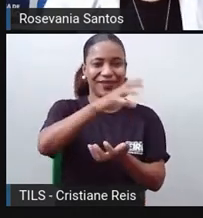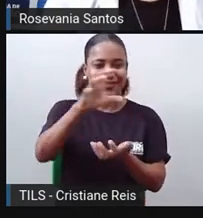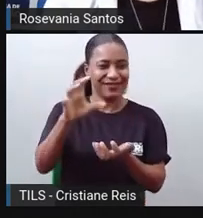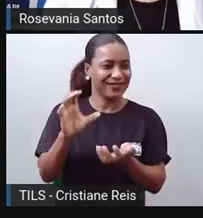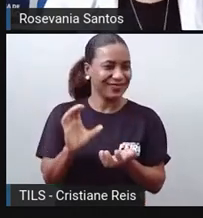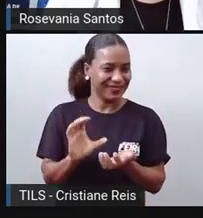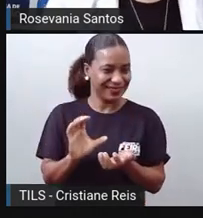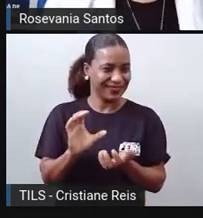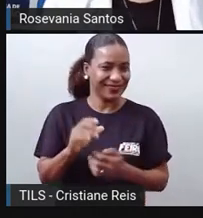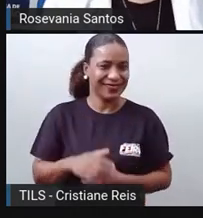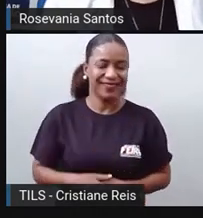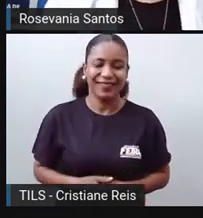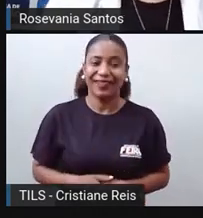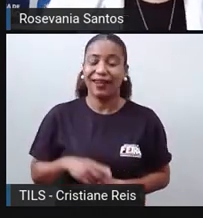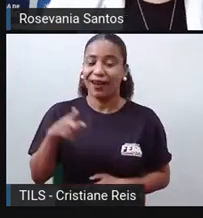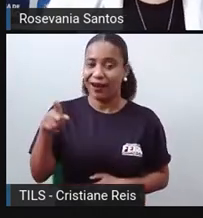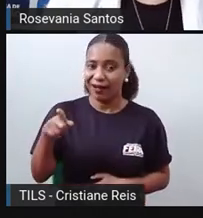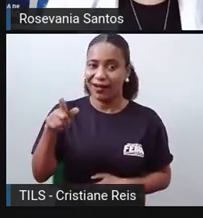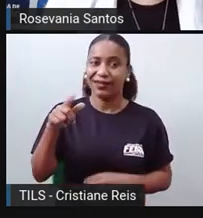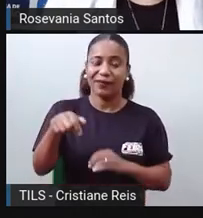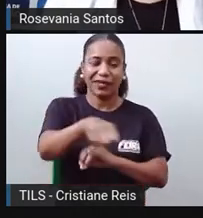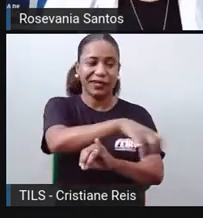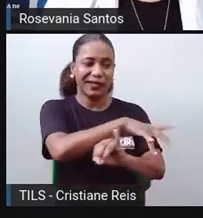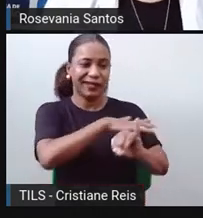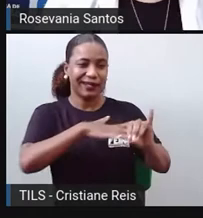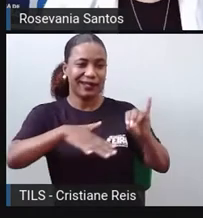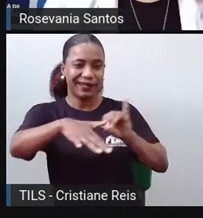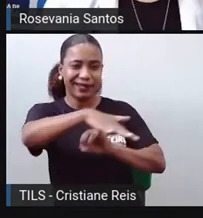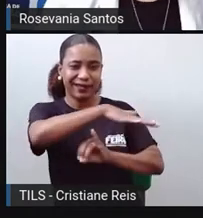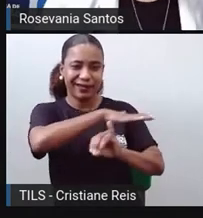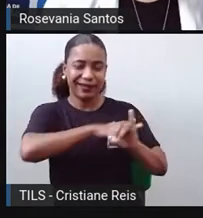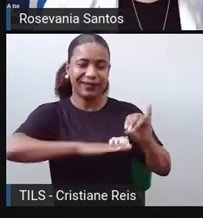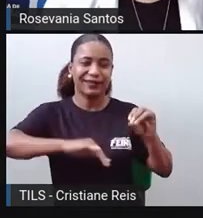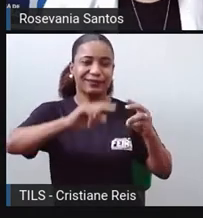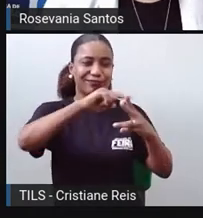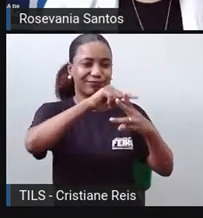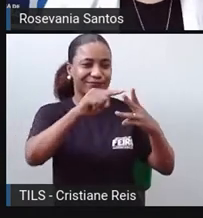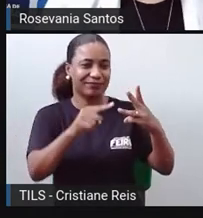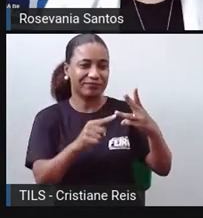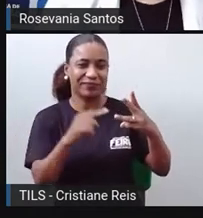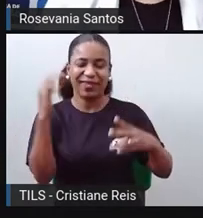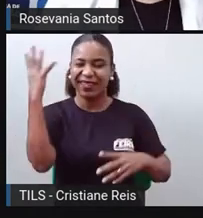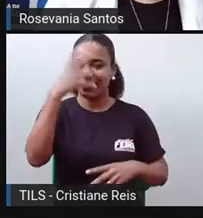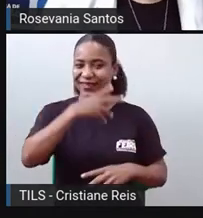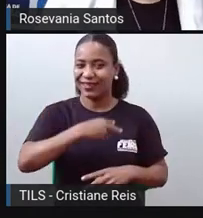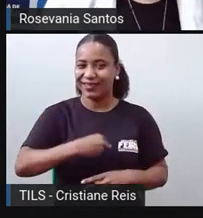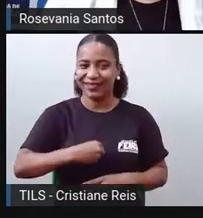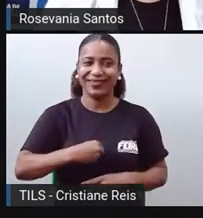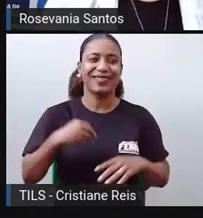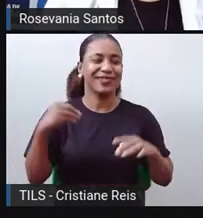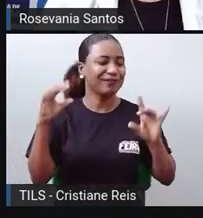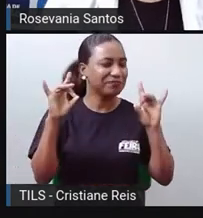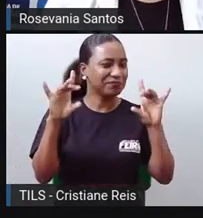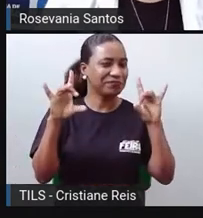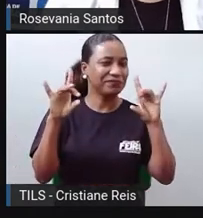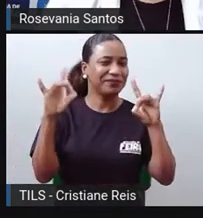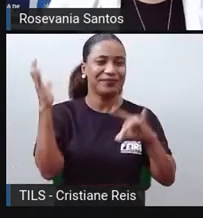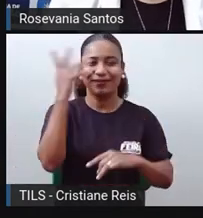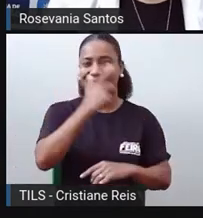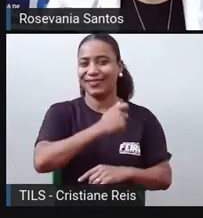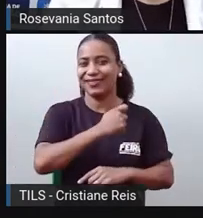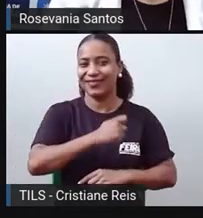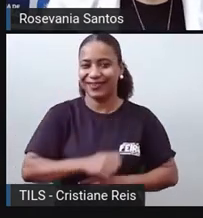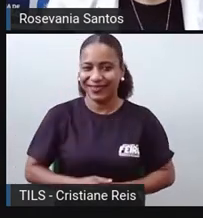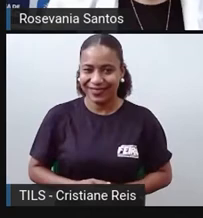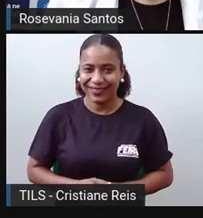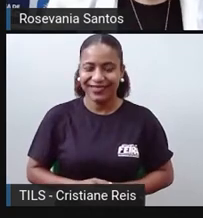dessas ilhas maravilhosas aí, com suas paisagens naturais belíssimas, e que são,